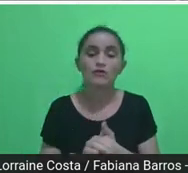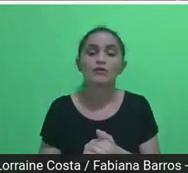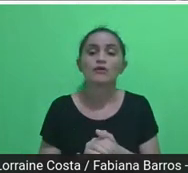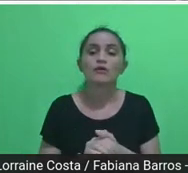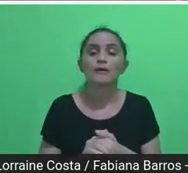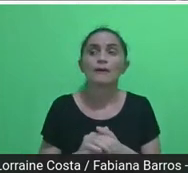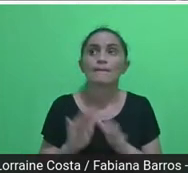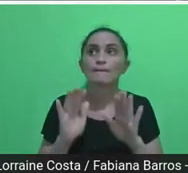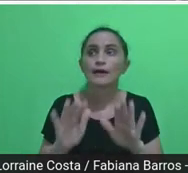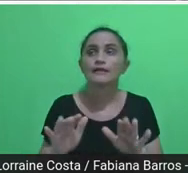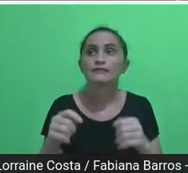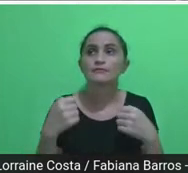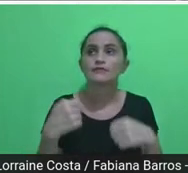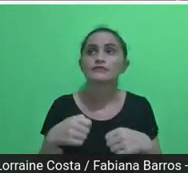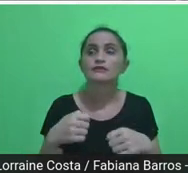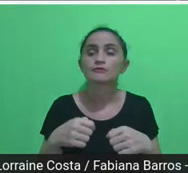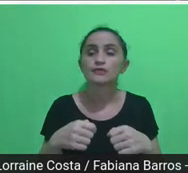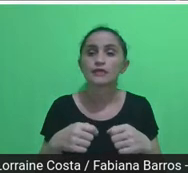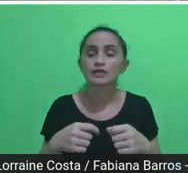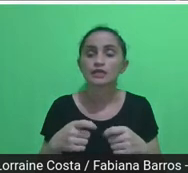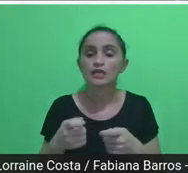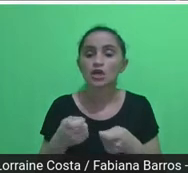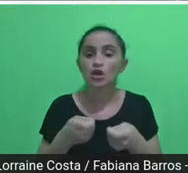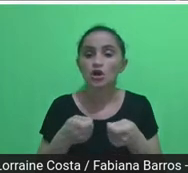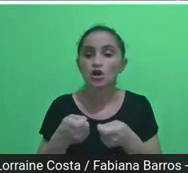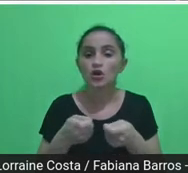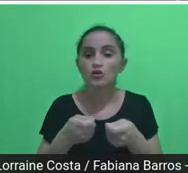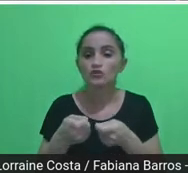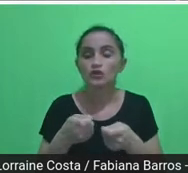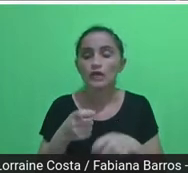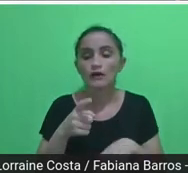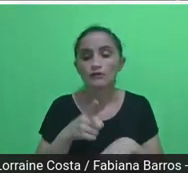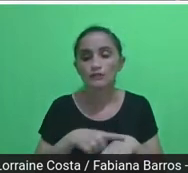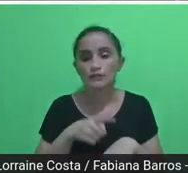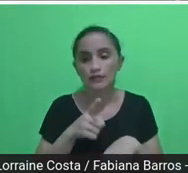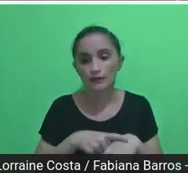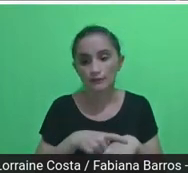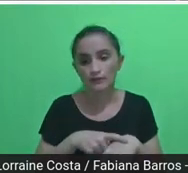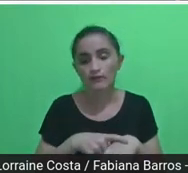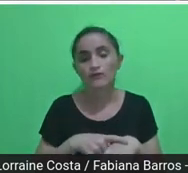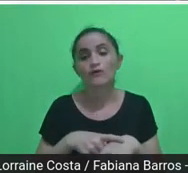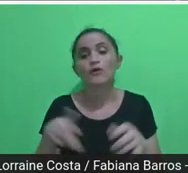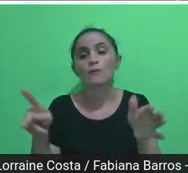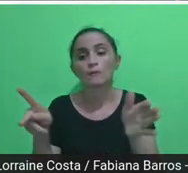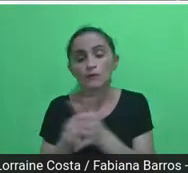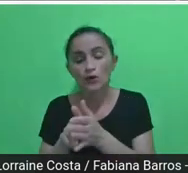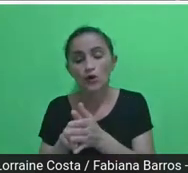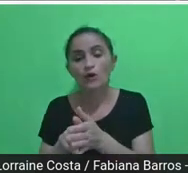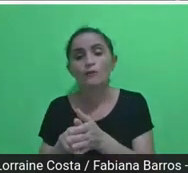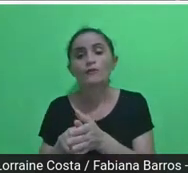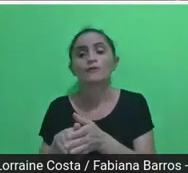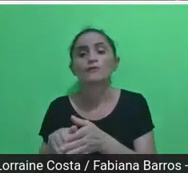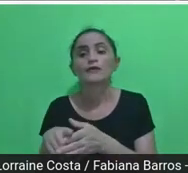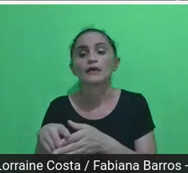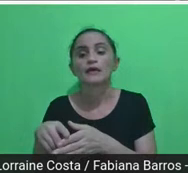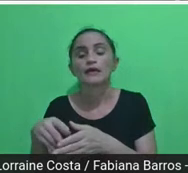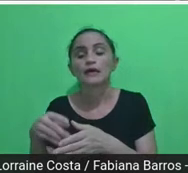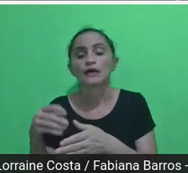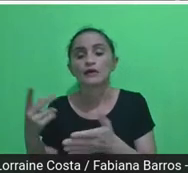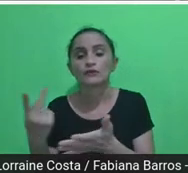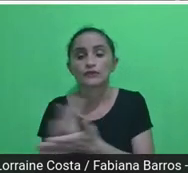tempo, né, mais vinculada ao tempo cairóis, né, o tempo certo, o tempo da experiência, o tempo mais